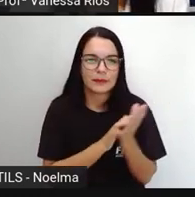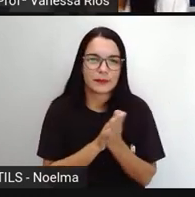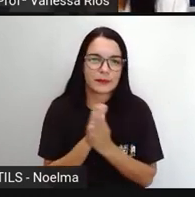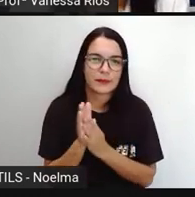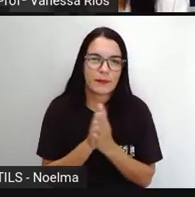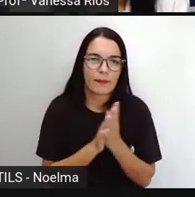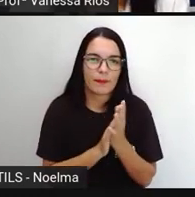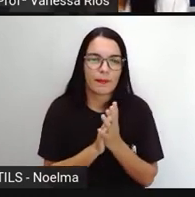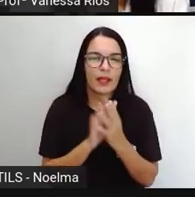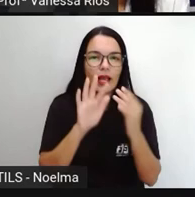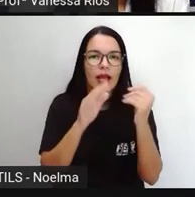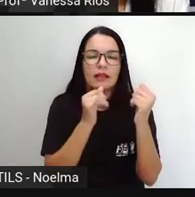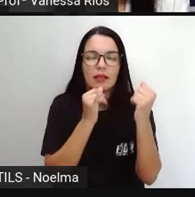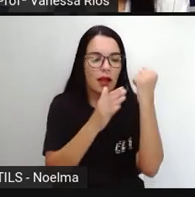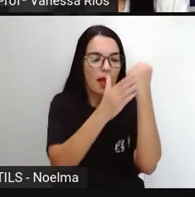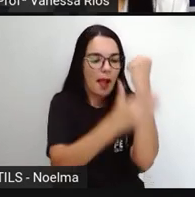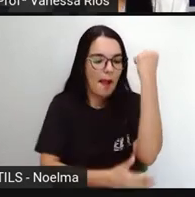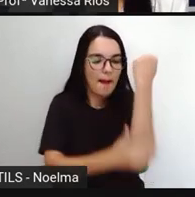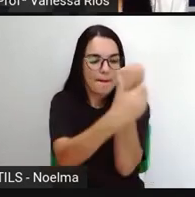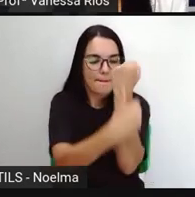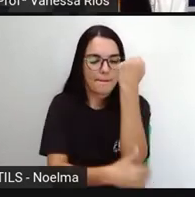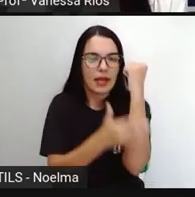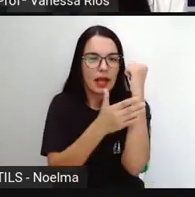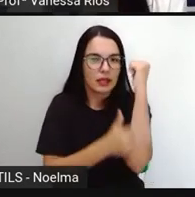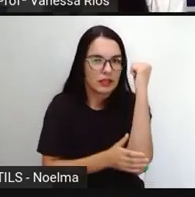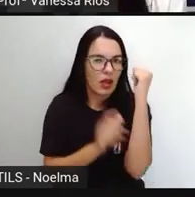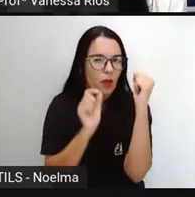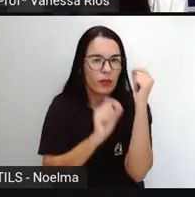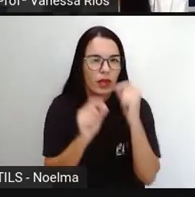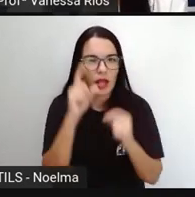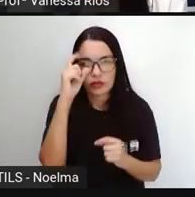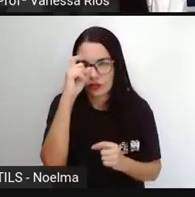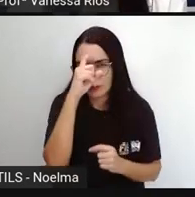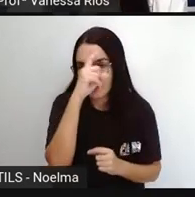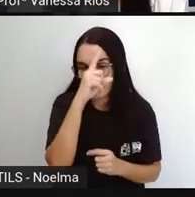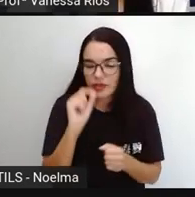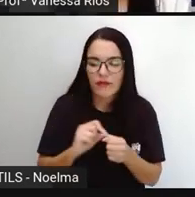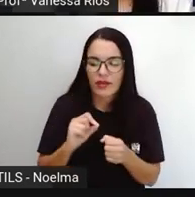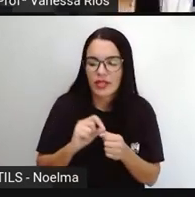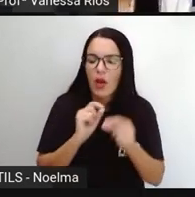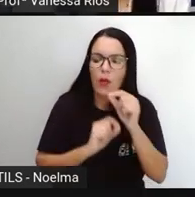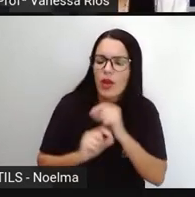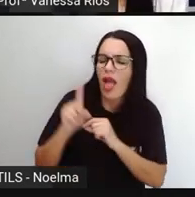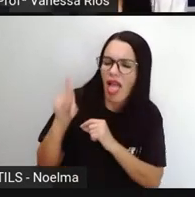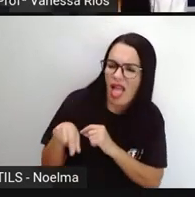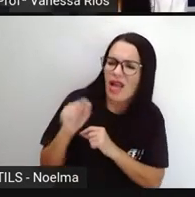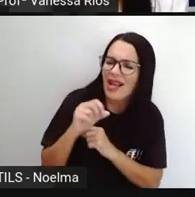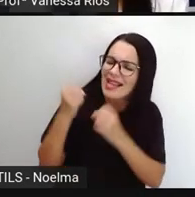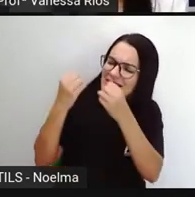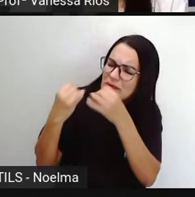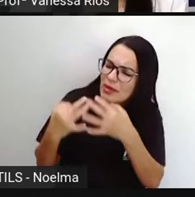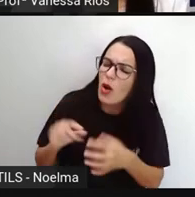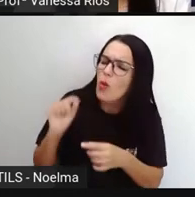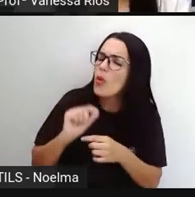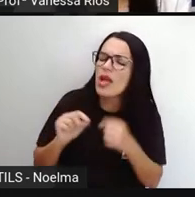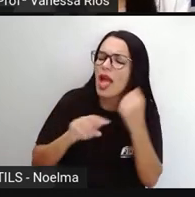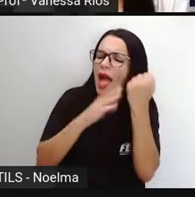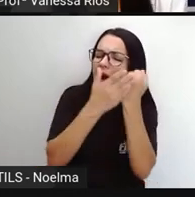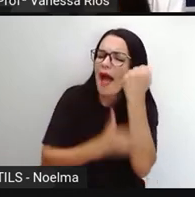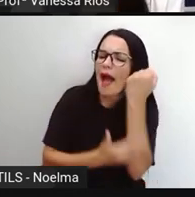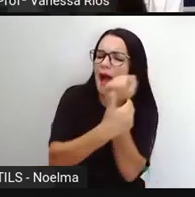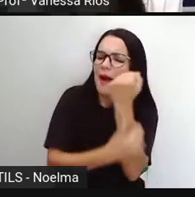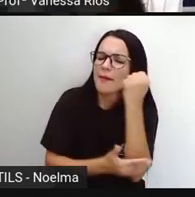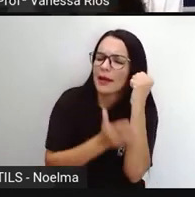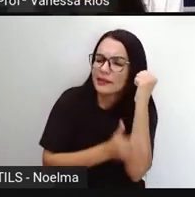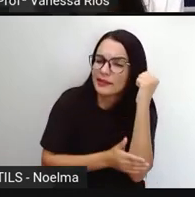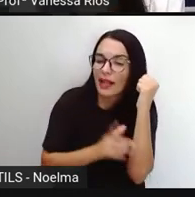aqui ó, abacaxi é coisa difícil de fazer. Então a gente percebe a explicação justamente, né, para outros